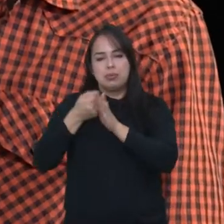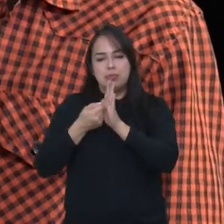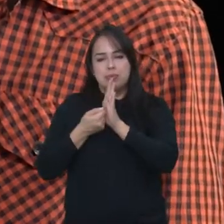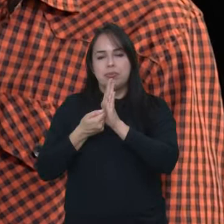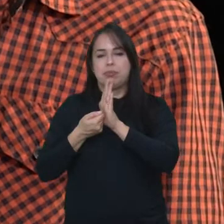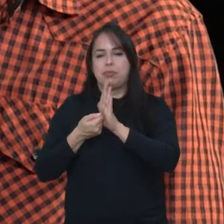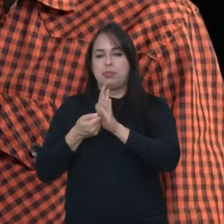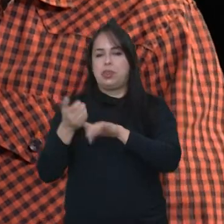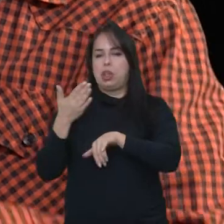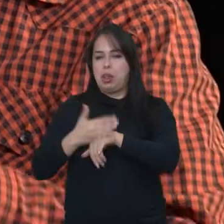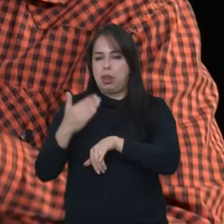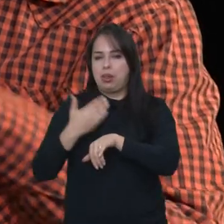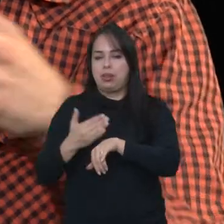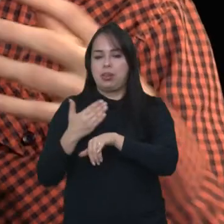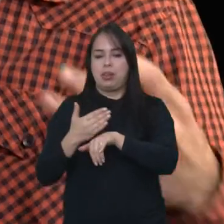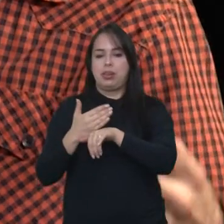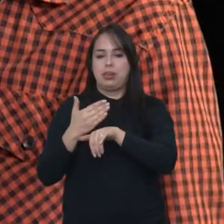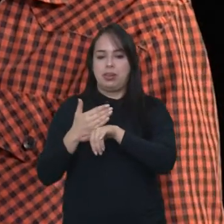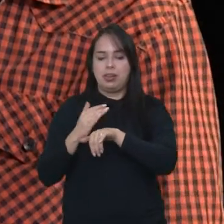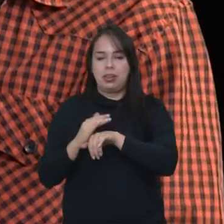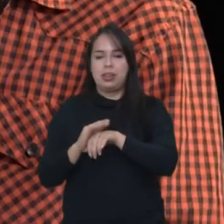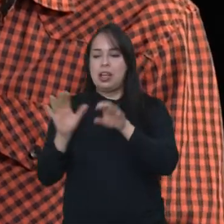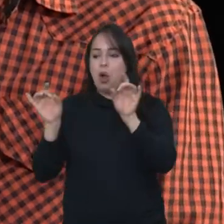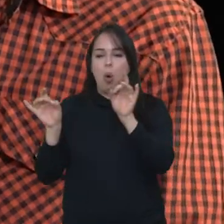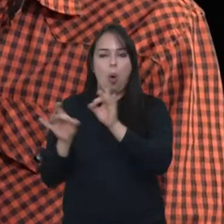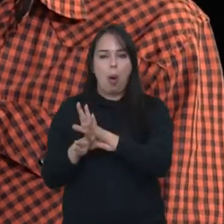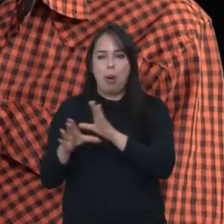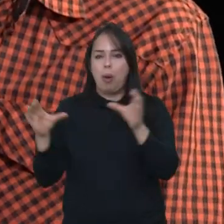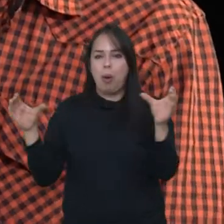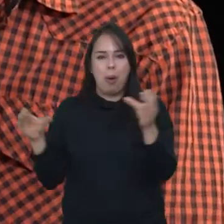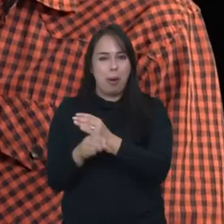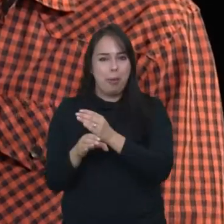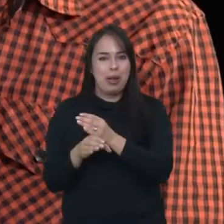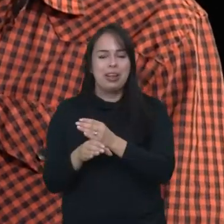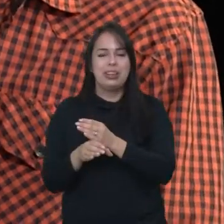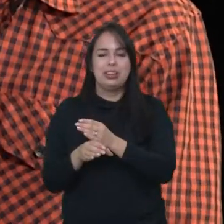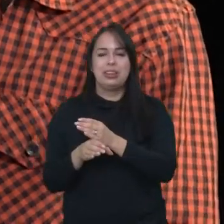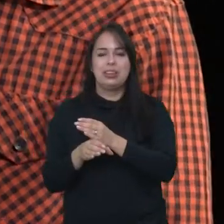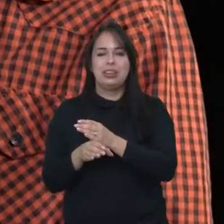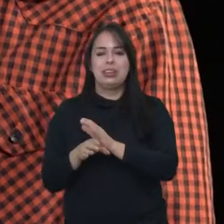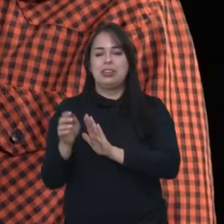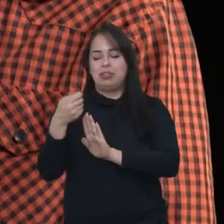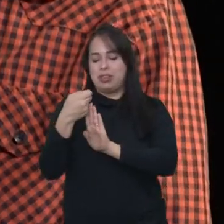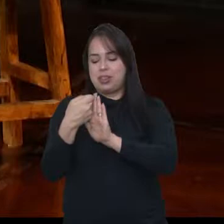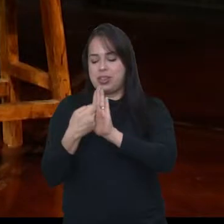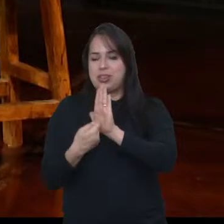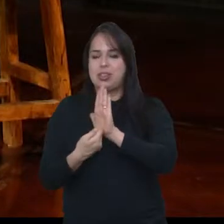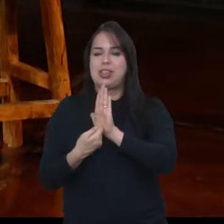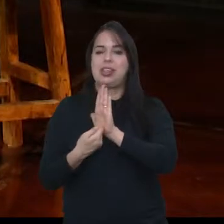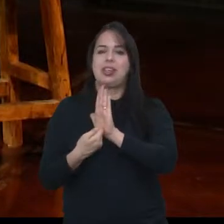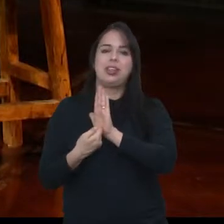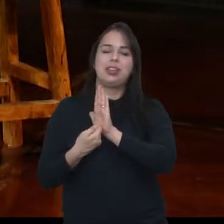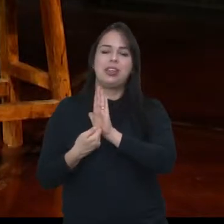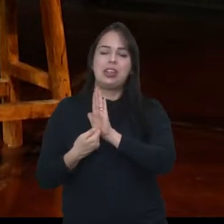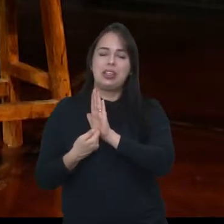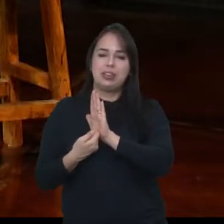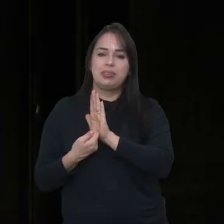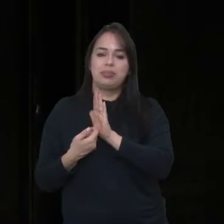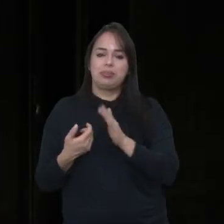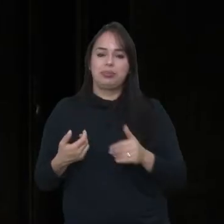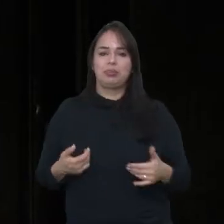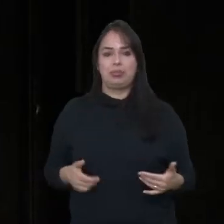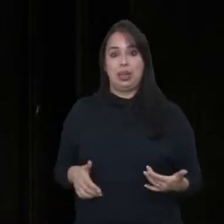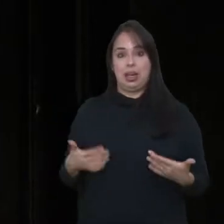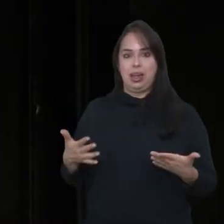você ser, é, completo, assim, como, mediante fazer, de repente, um roteiro, chegar a fazer esse tipo de coisa, assim, sabe?